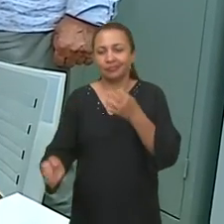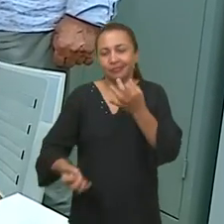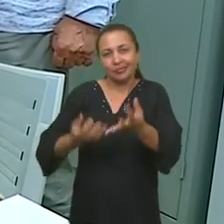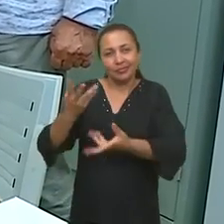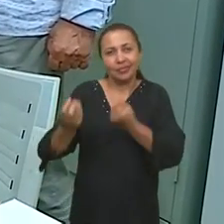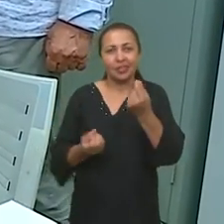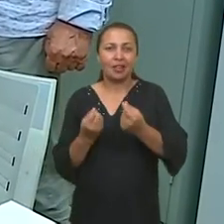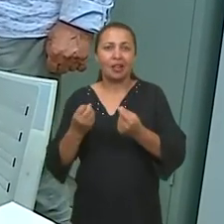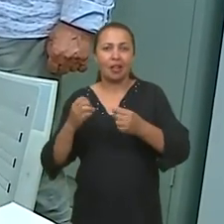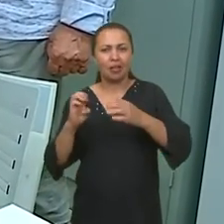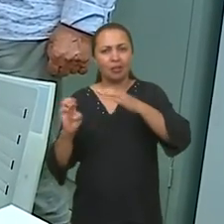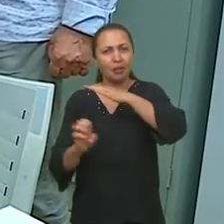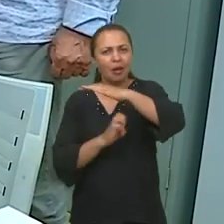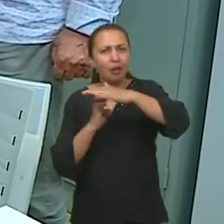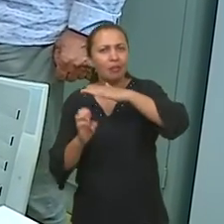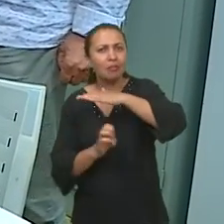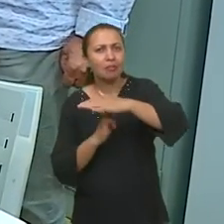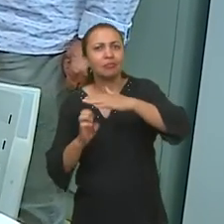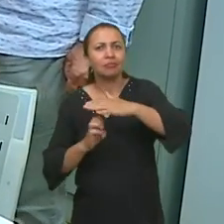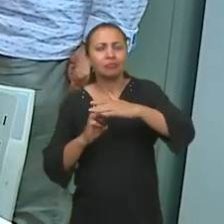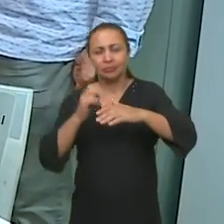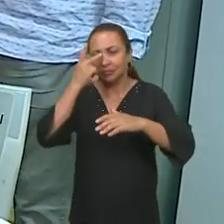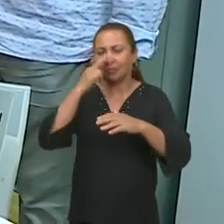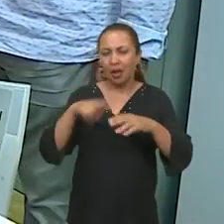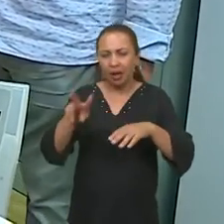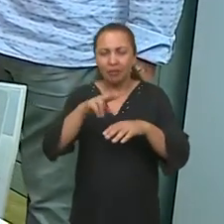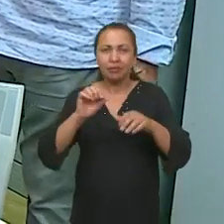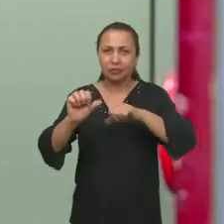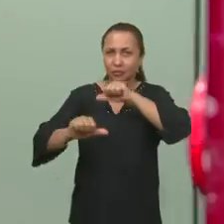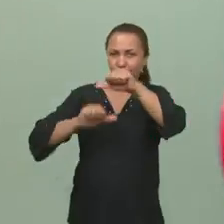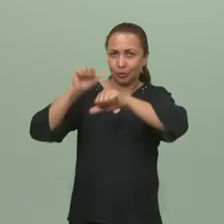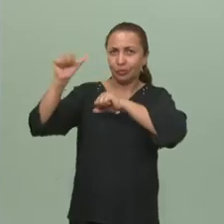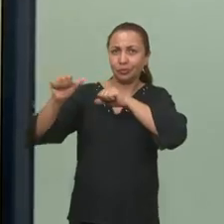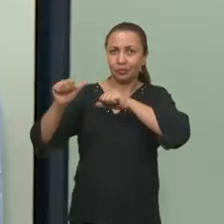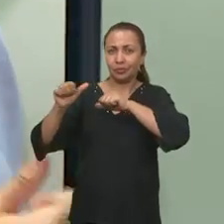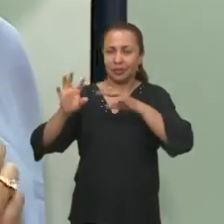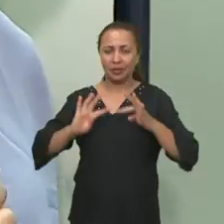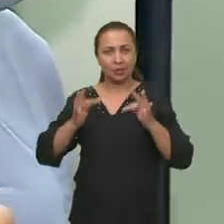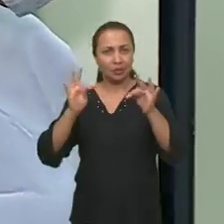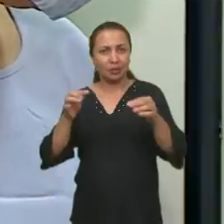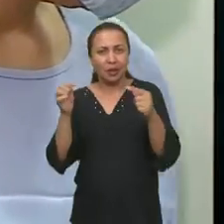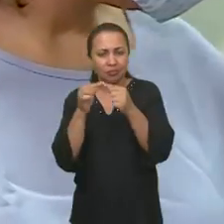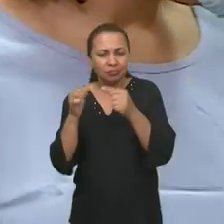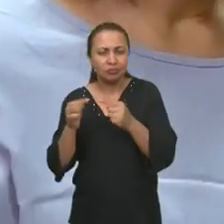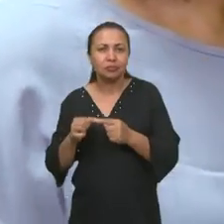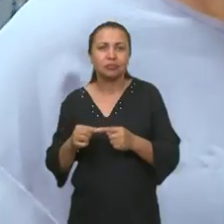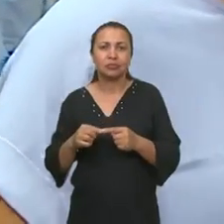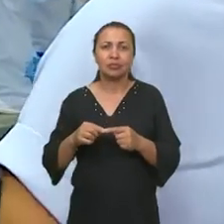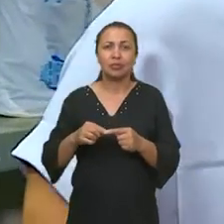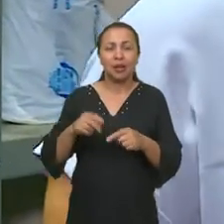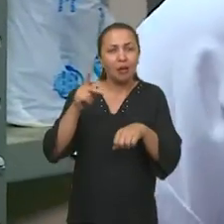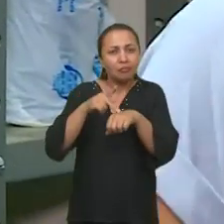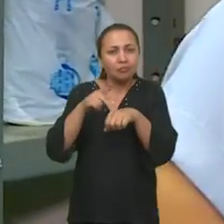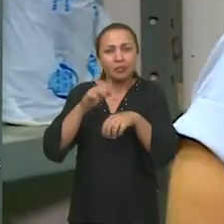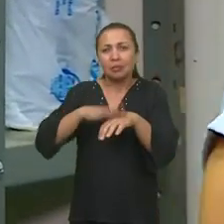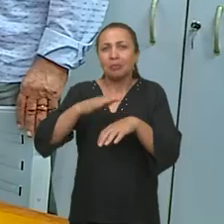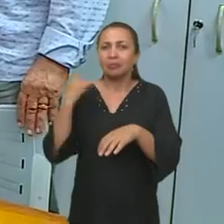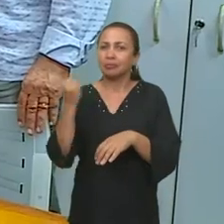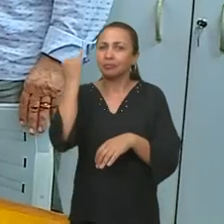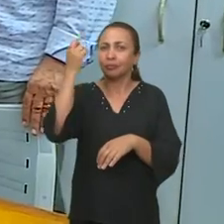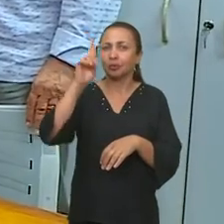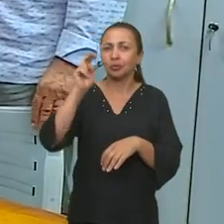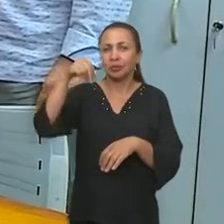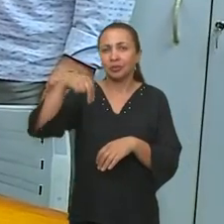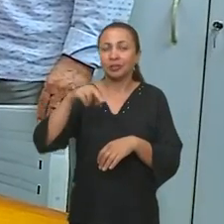criação de uma startup, que visa desenvolver alta tecnologia aplicada ao mineral mais importante do Rio